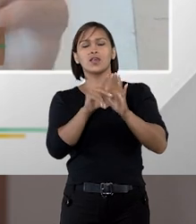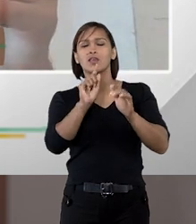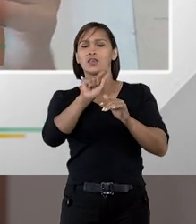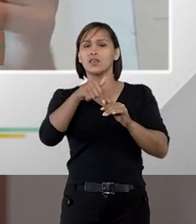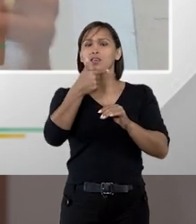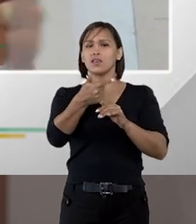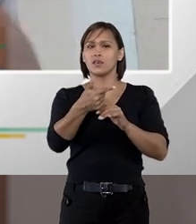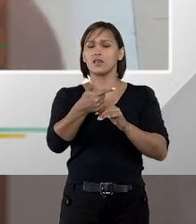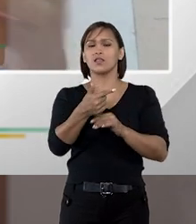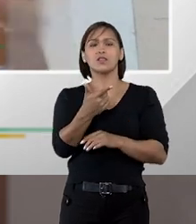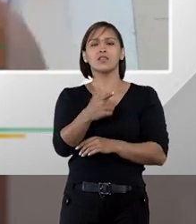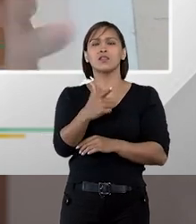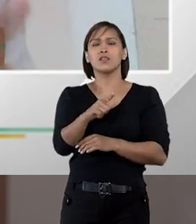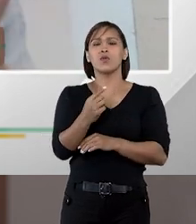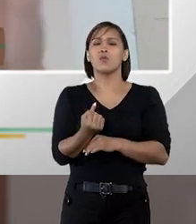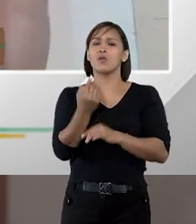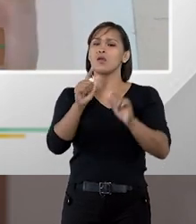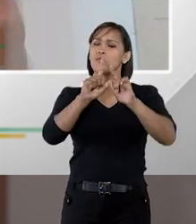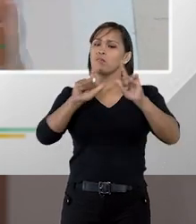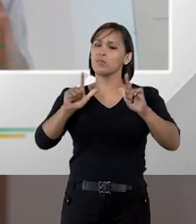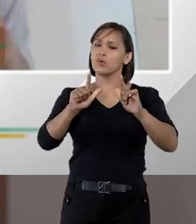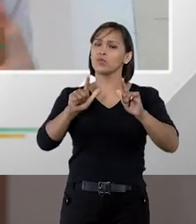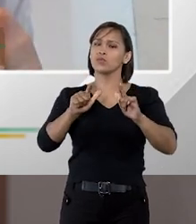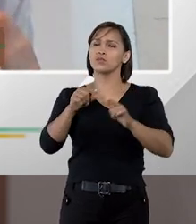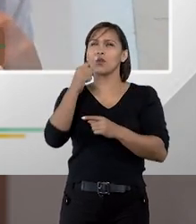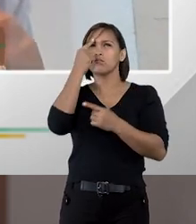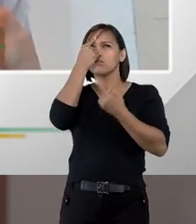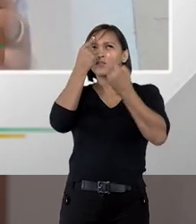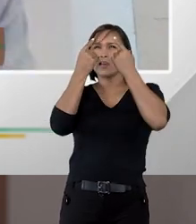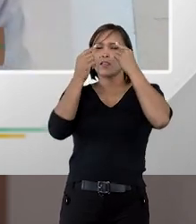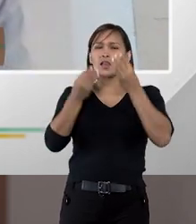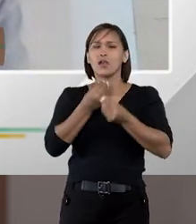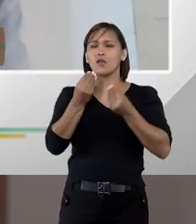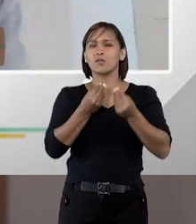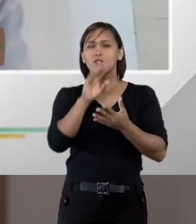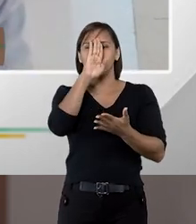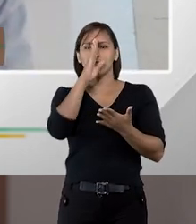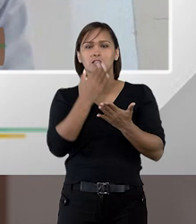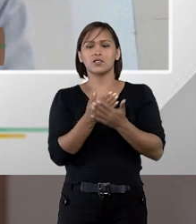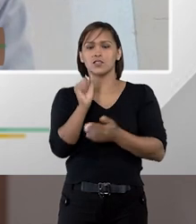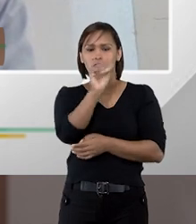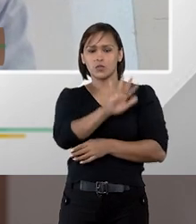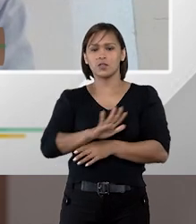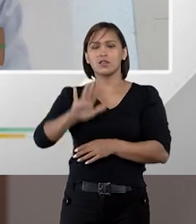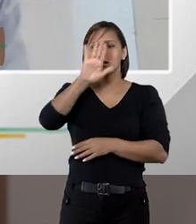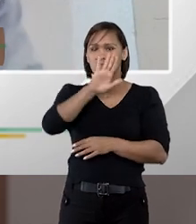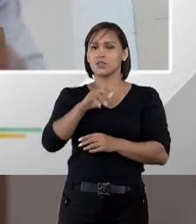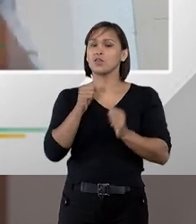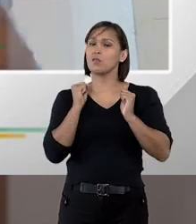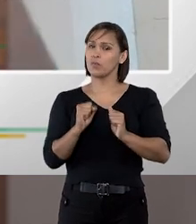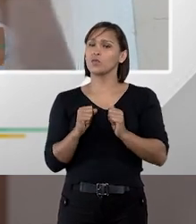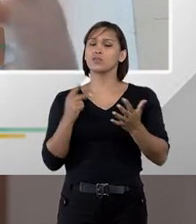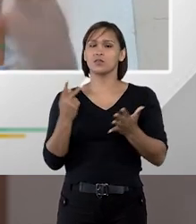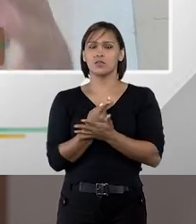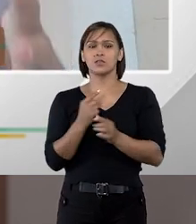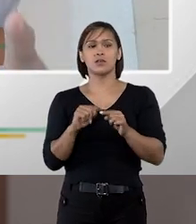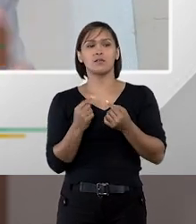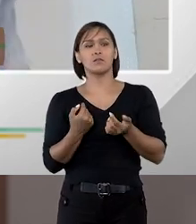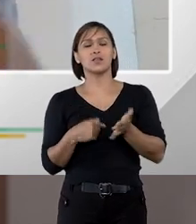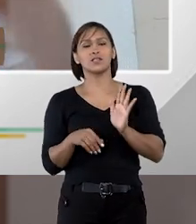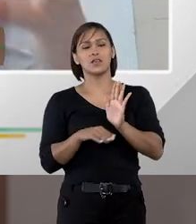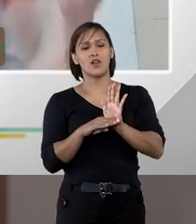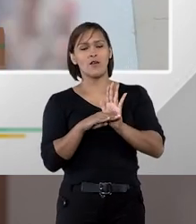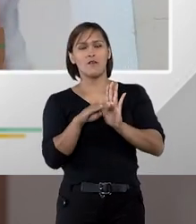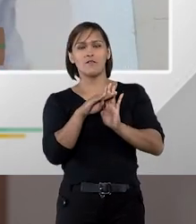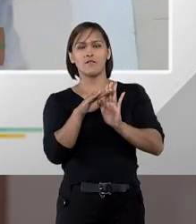e que não é um portal tão intuitivo assim como a gente espera que o portal nacional seja mas